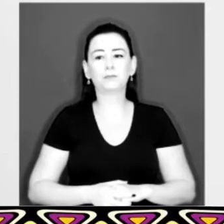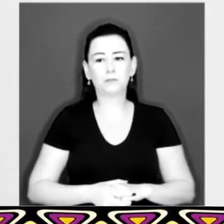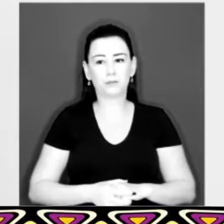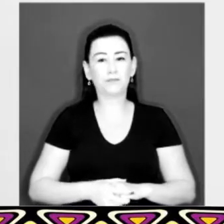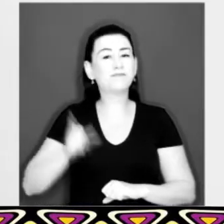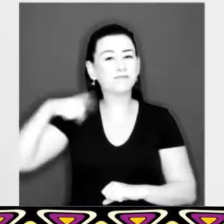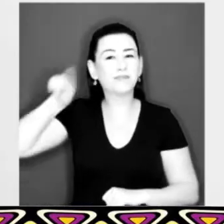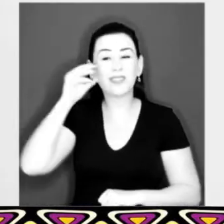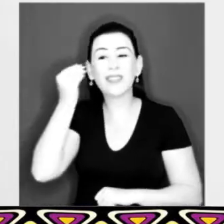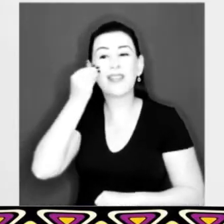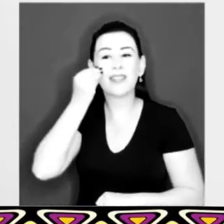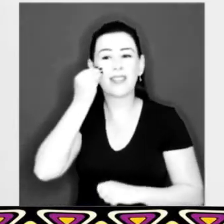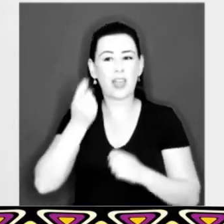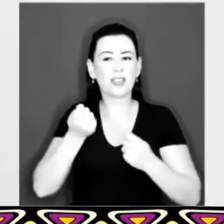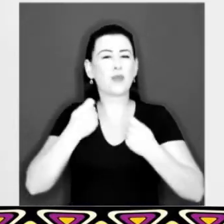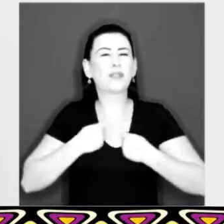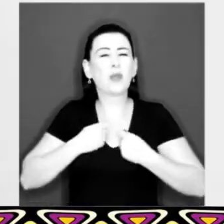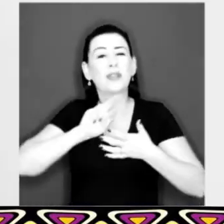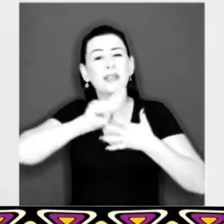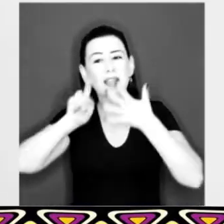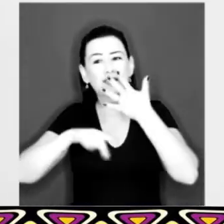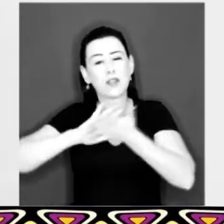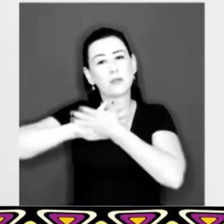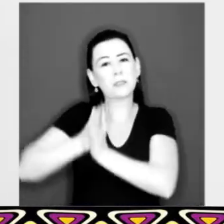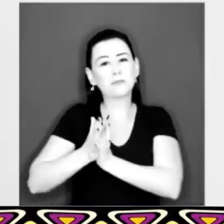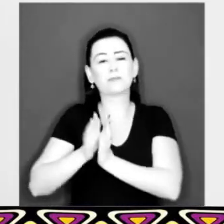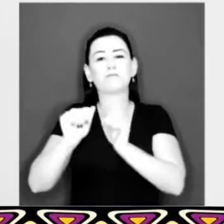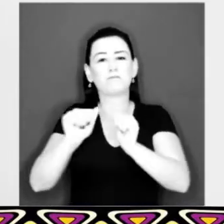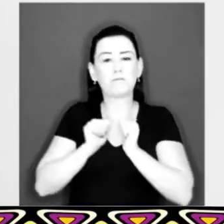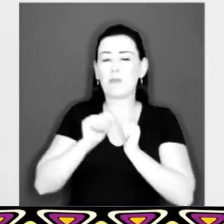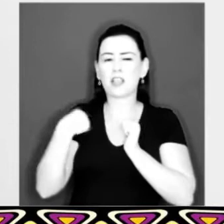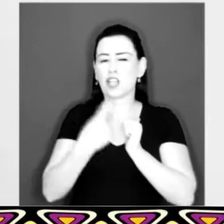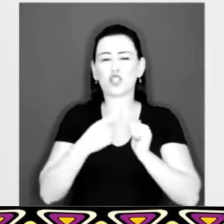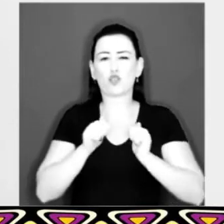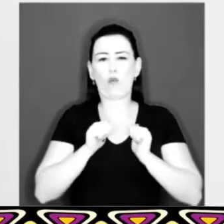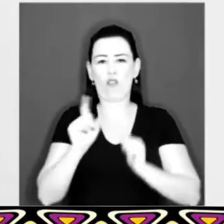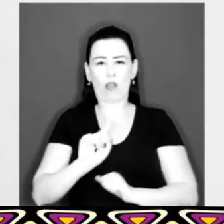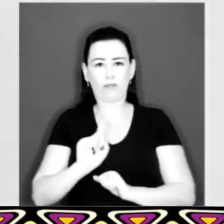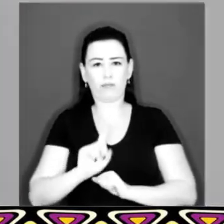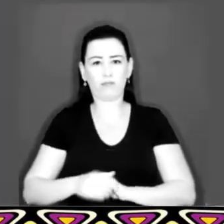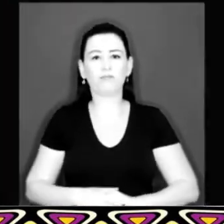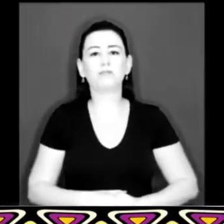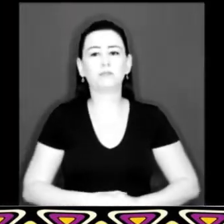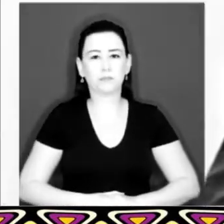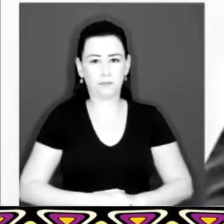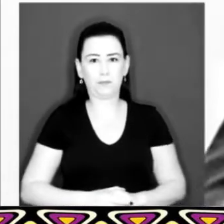Tentam, de todas as formas Nos matar e nos calar